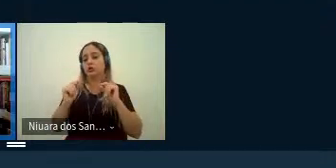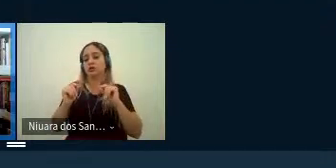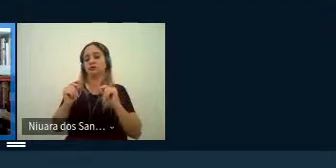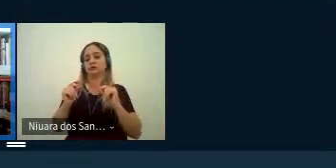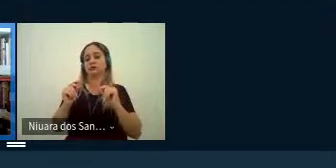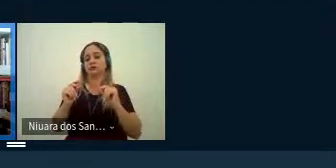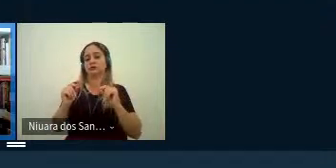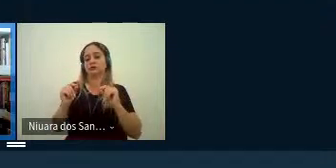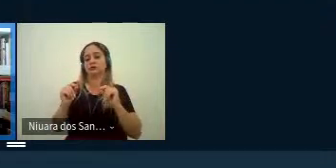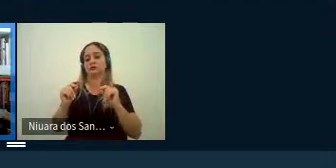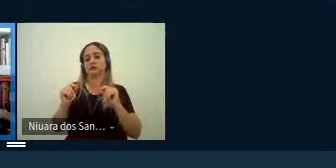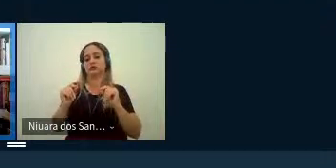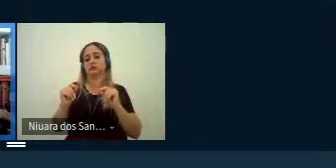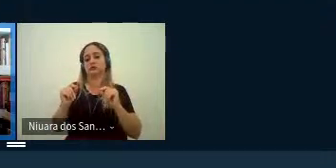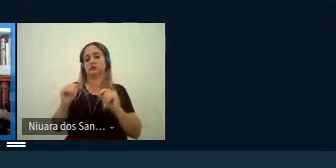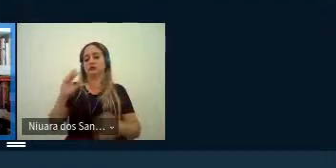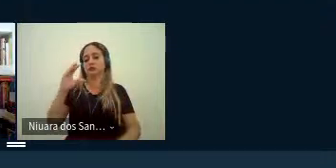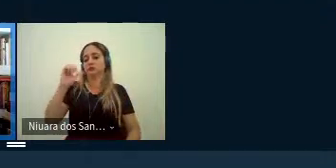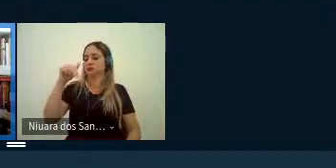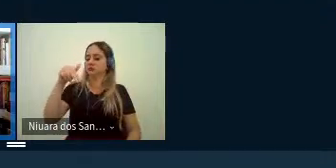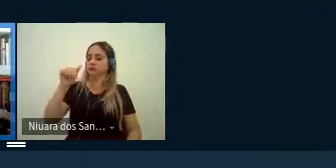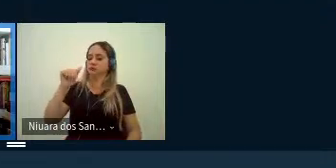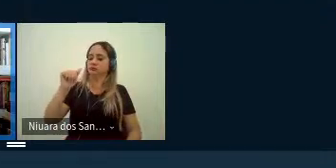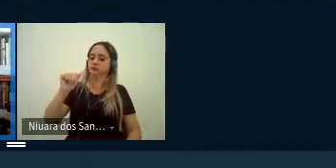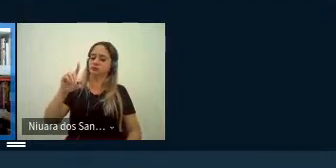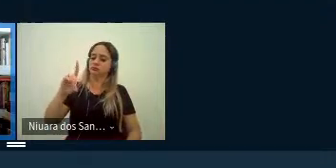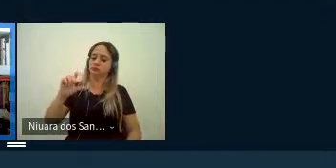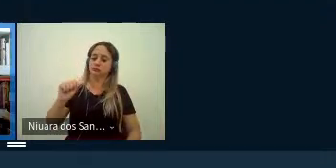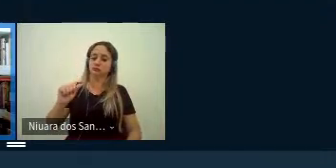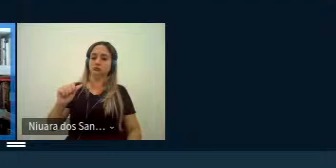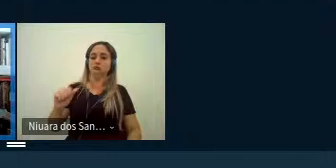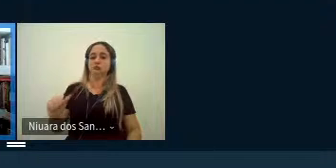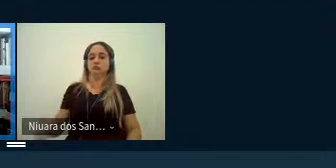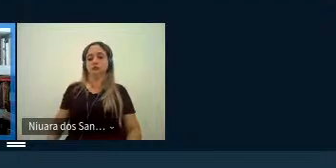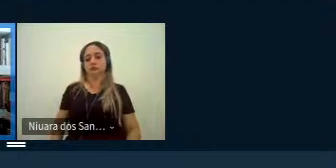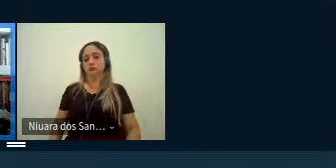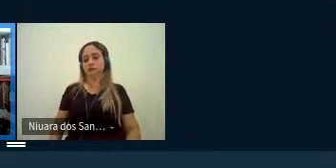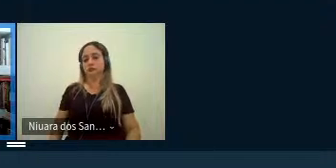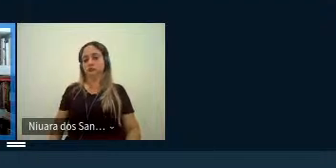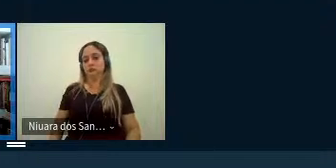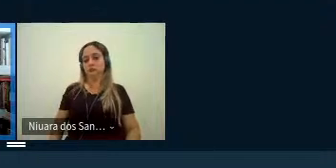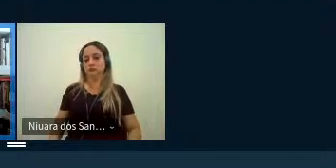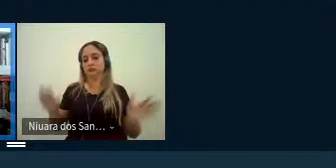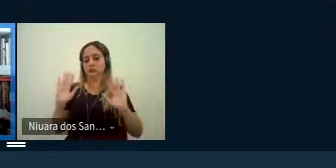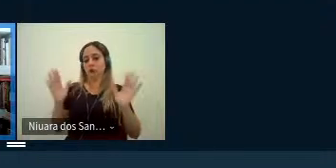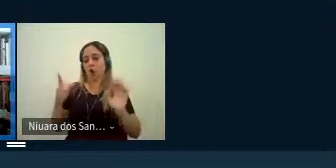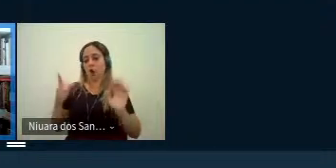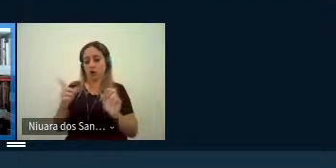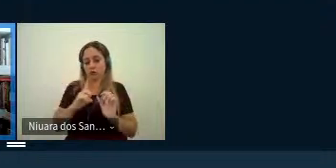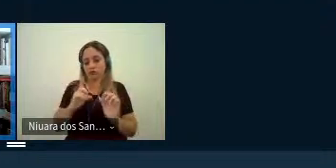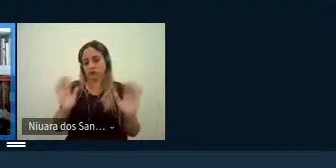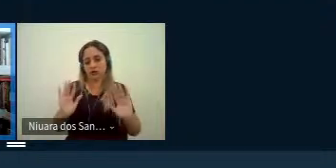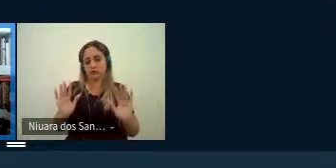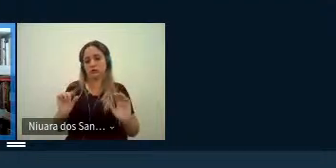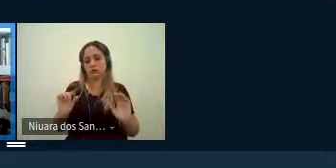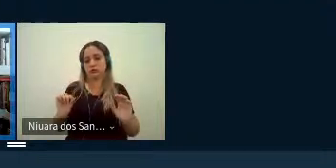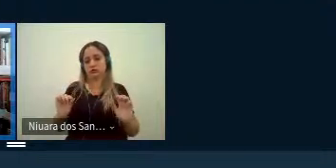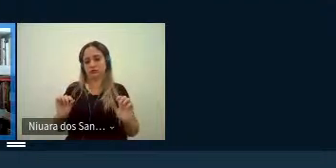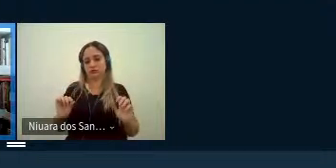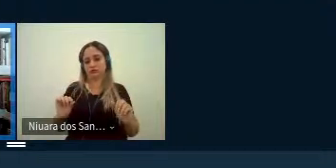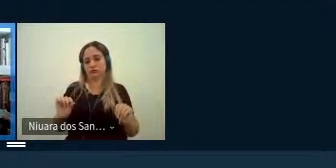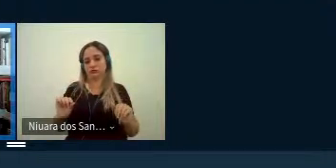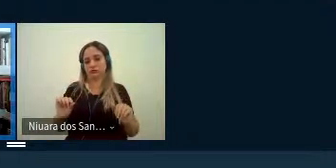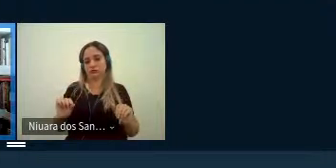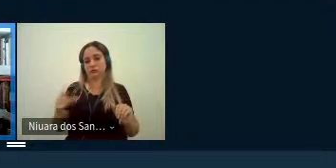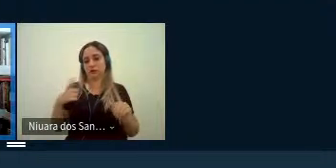o Canadá né não que nós não tenhamos há uma